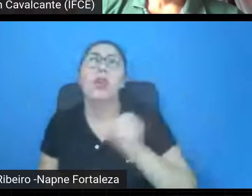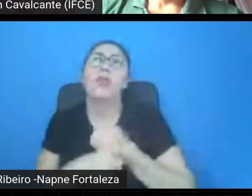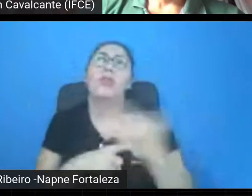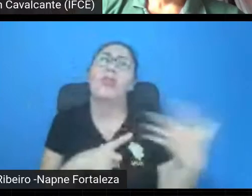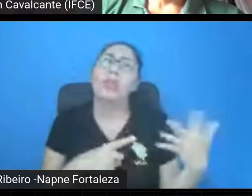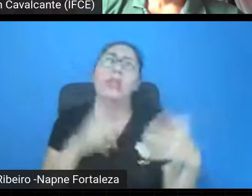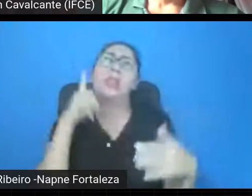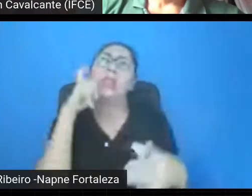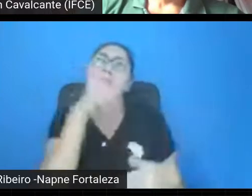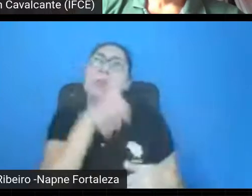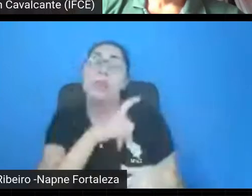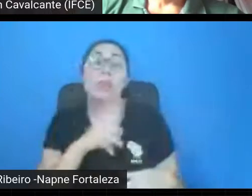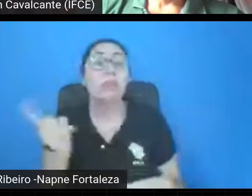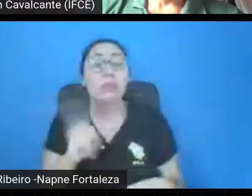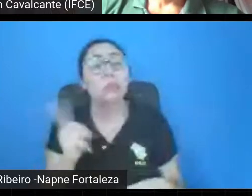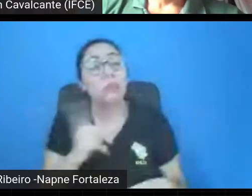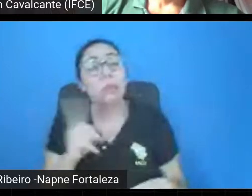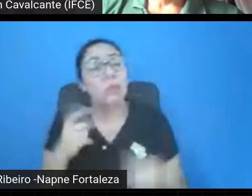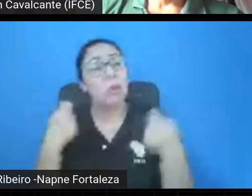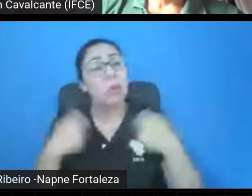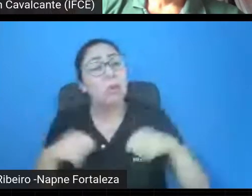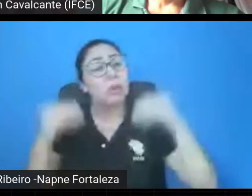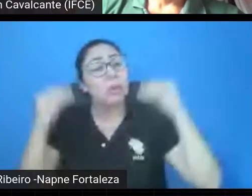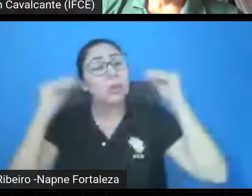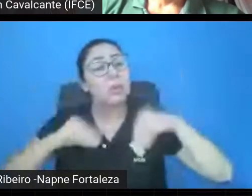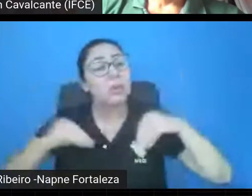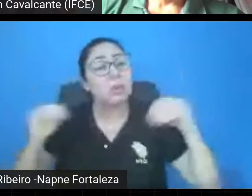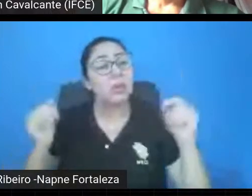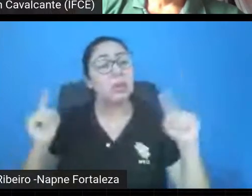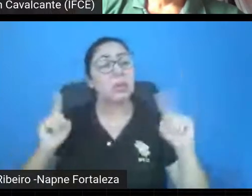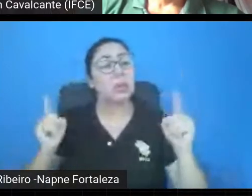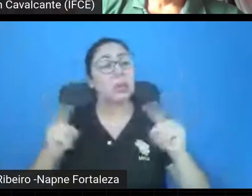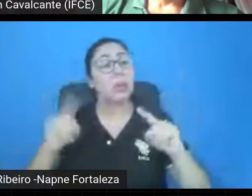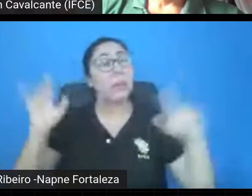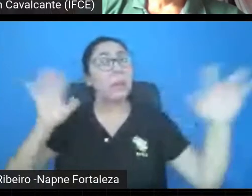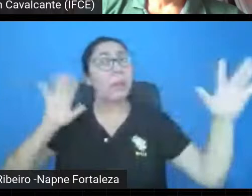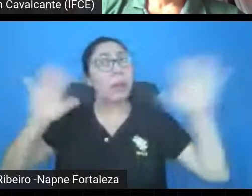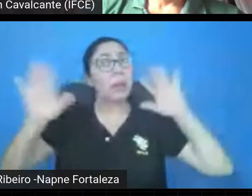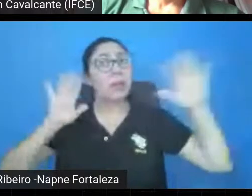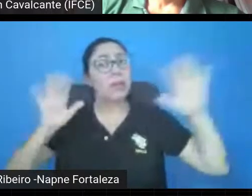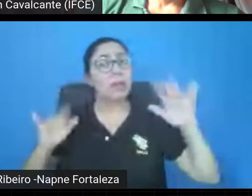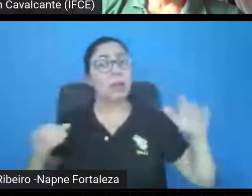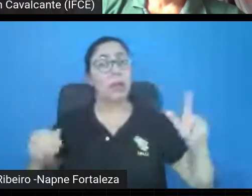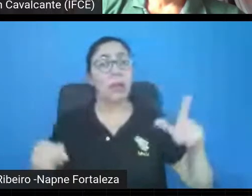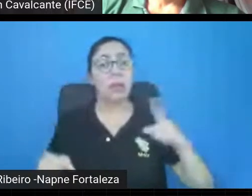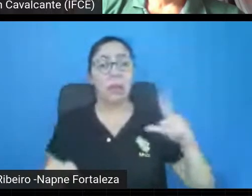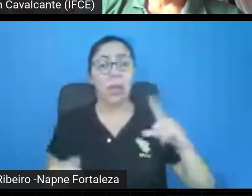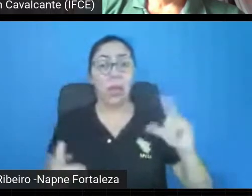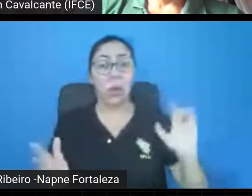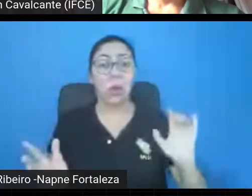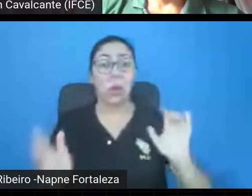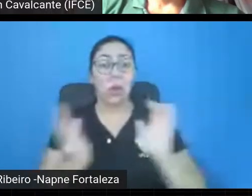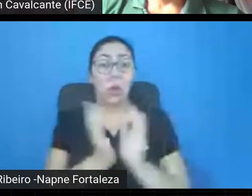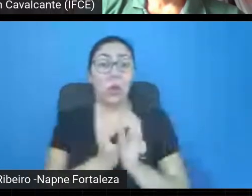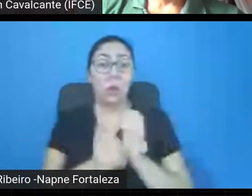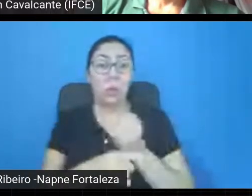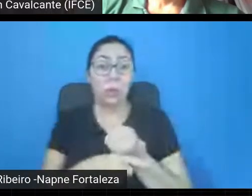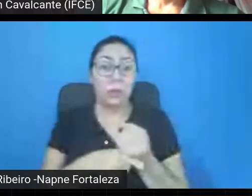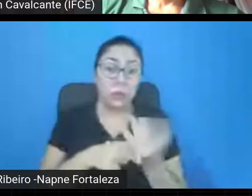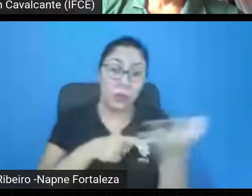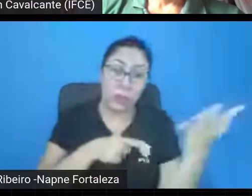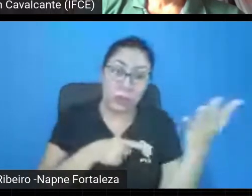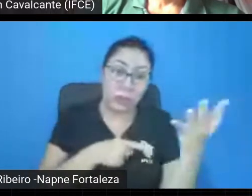imagina que você vai ter no futuro um departamento de física, ou grupo de astrofísica do mesmo